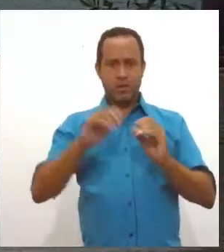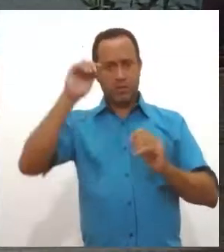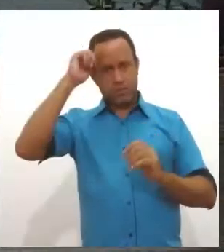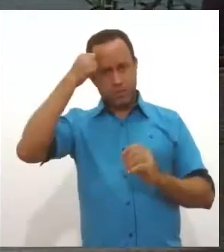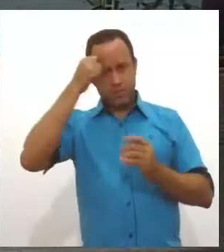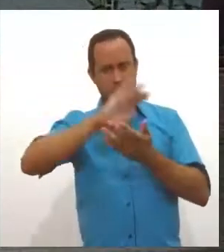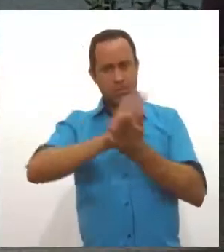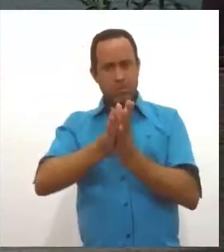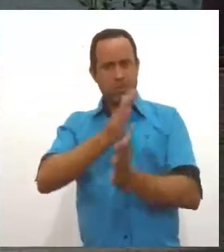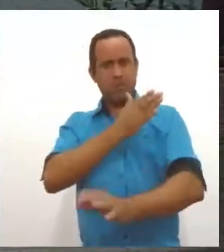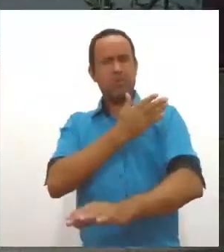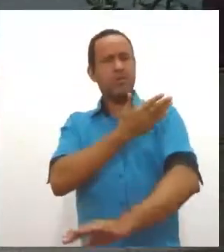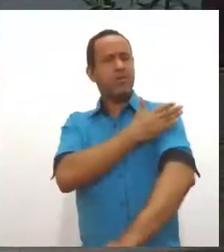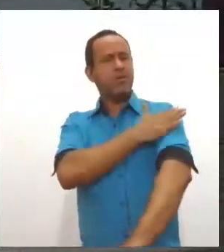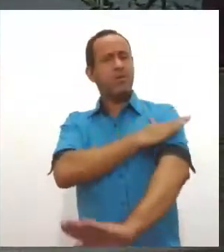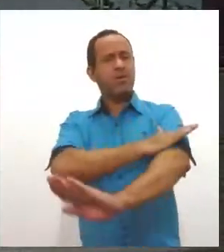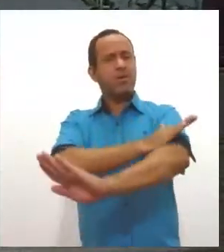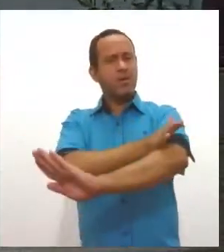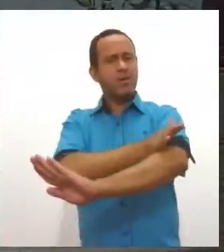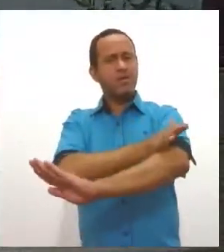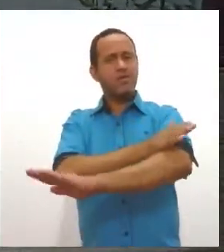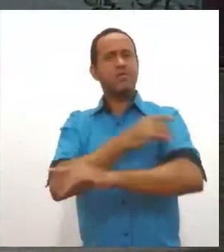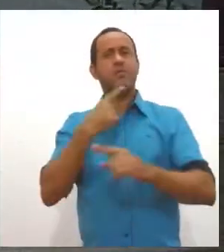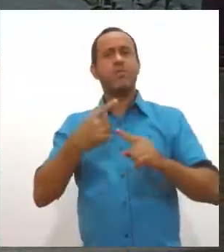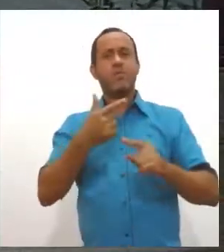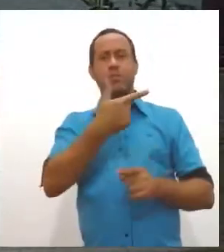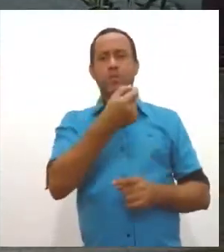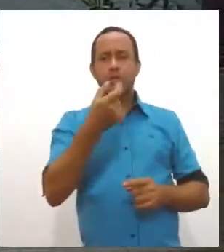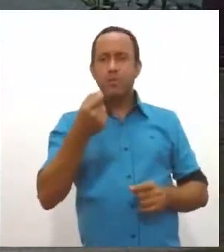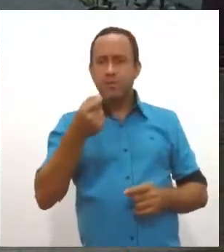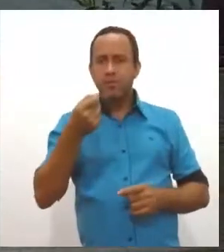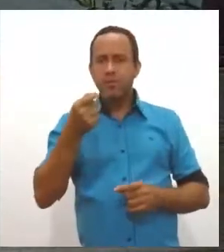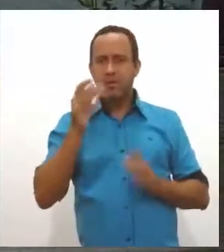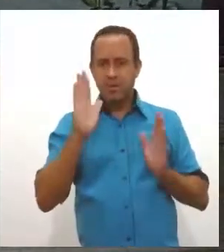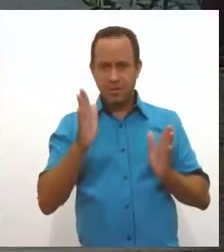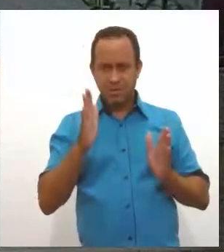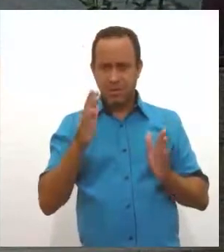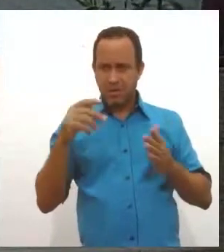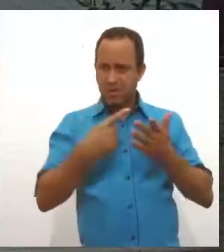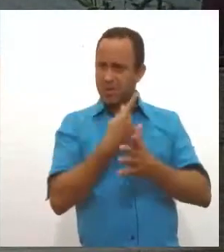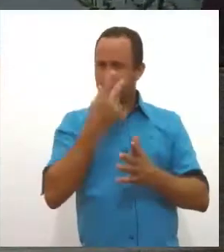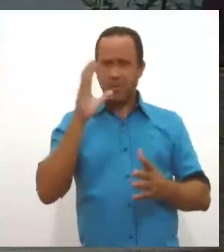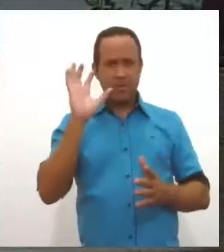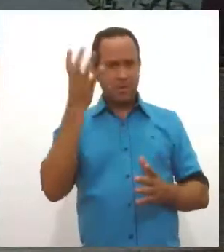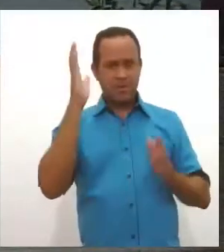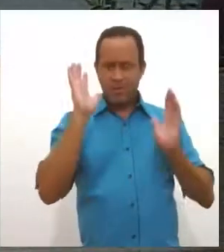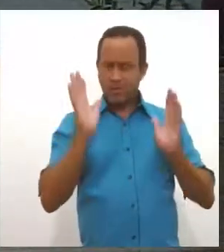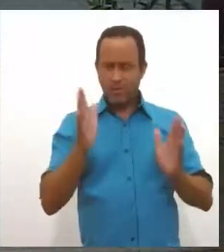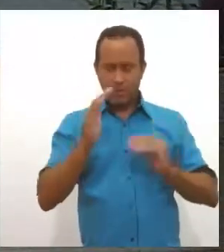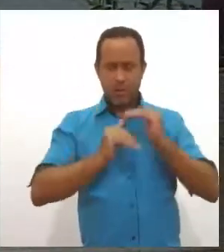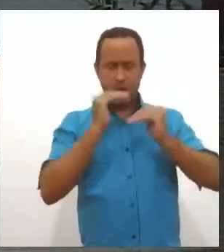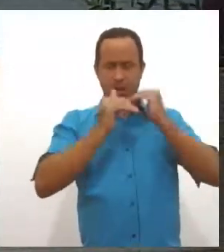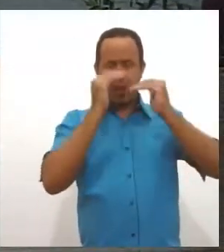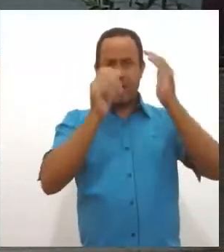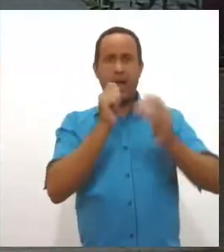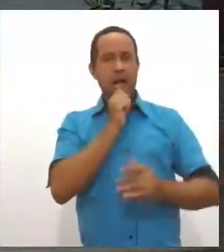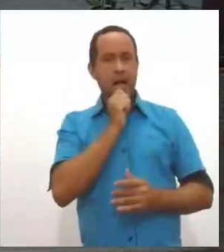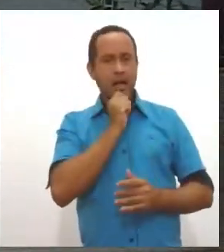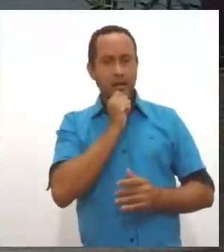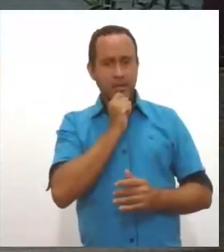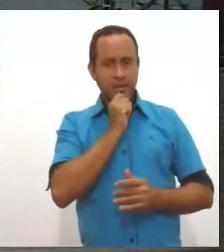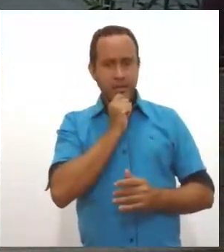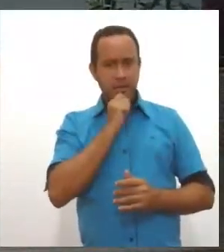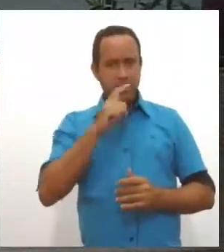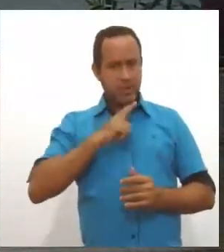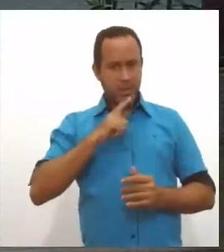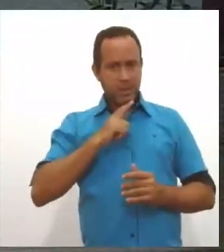sempre se perguntando, poxa vida, estamos em 2020, muitas coisas aconteceram, muita evolução, mas ainda existe o